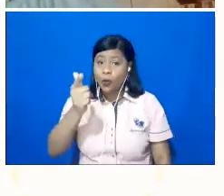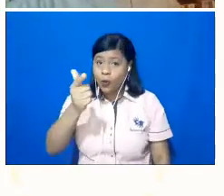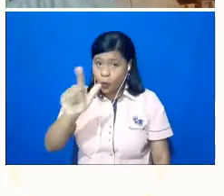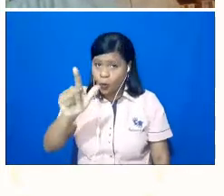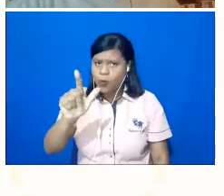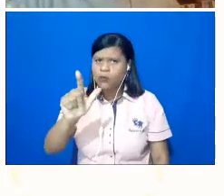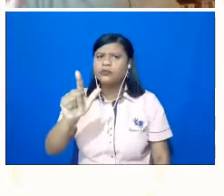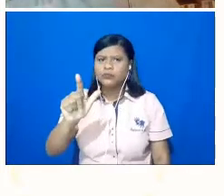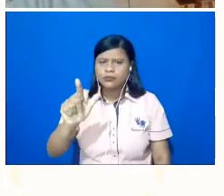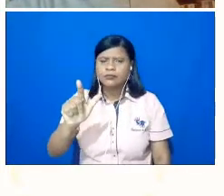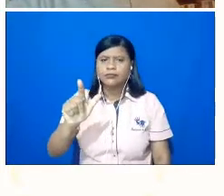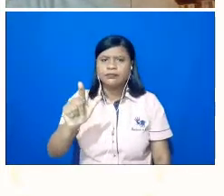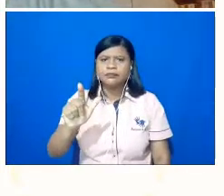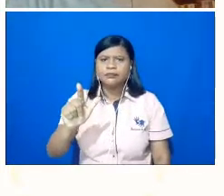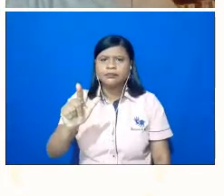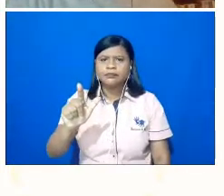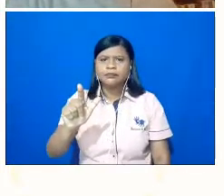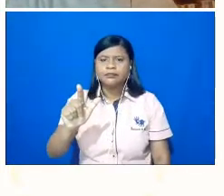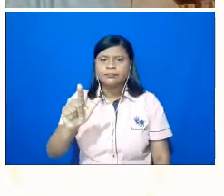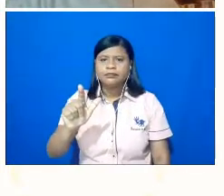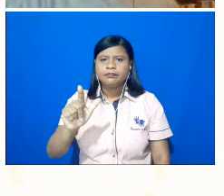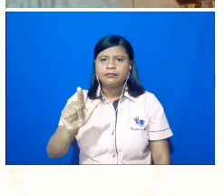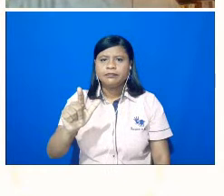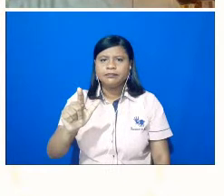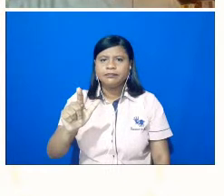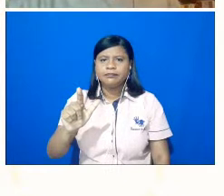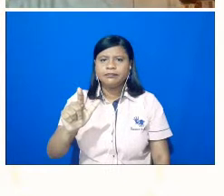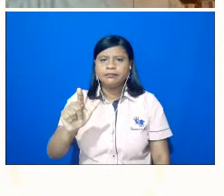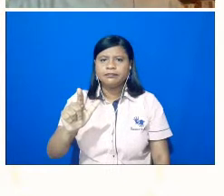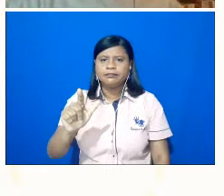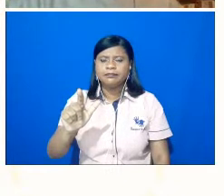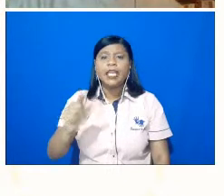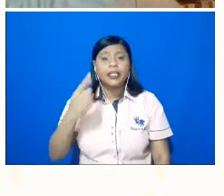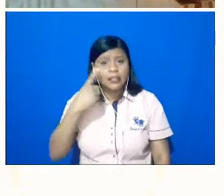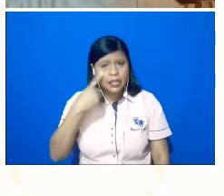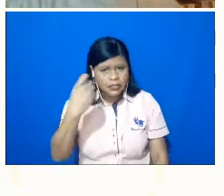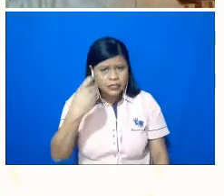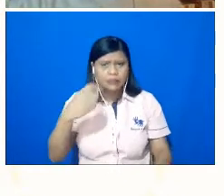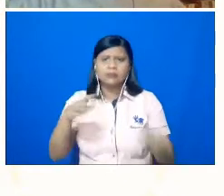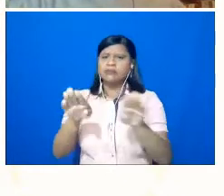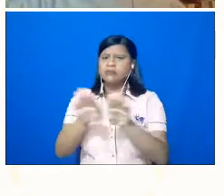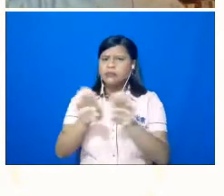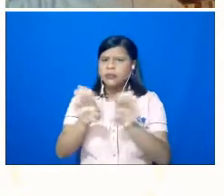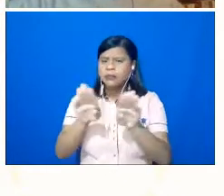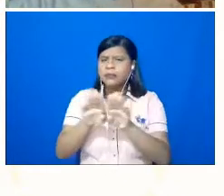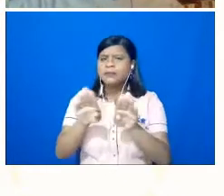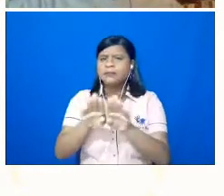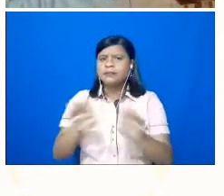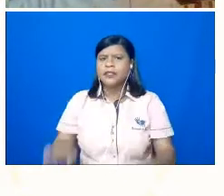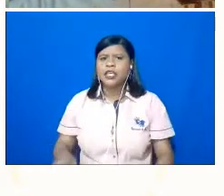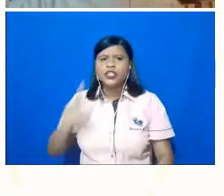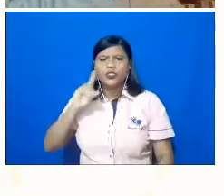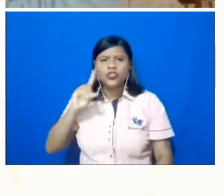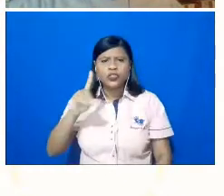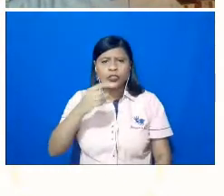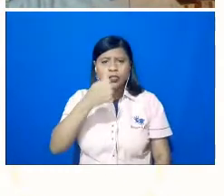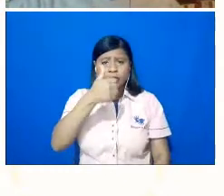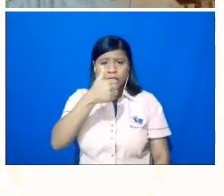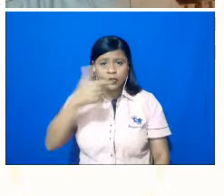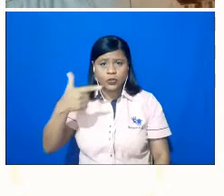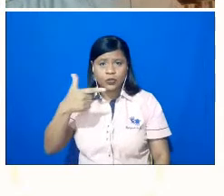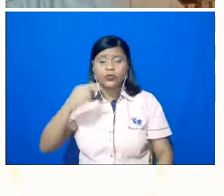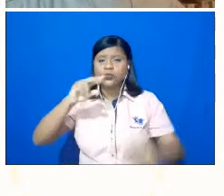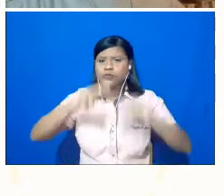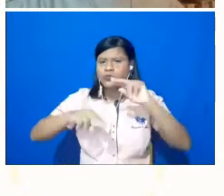foi interessante também nesse dia foi que no dia 12 de junho foi justamente